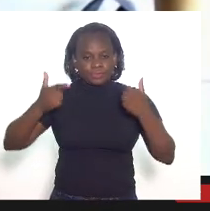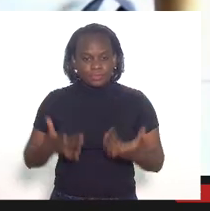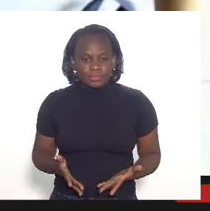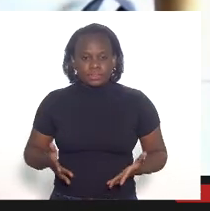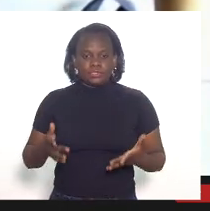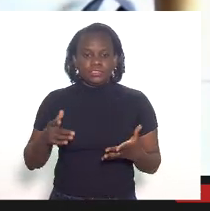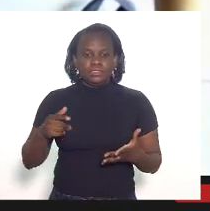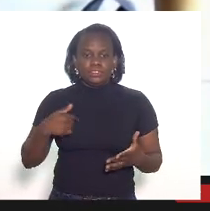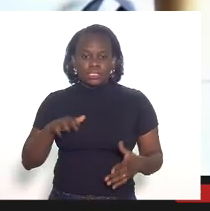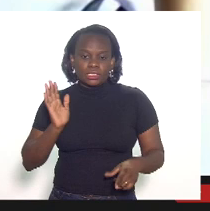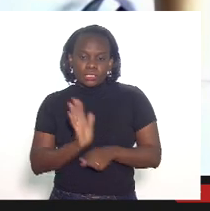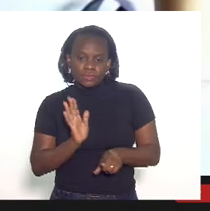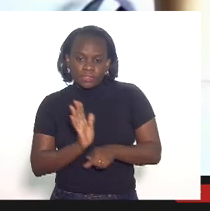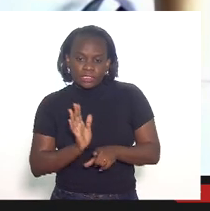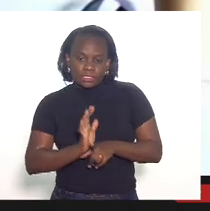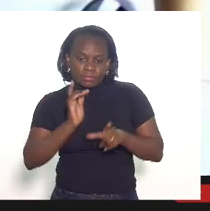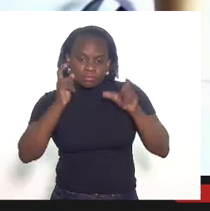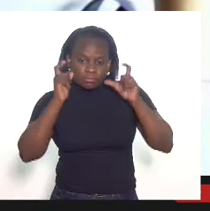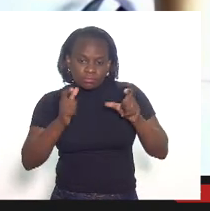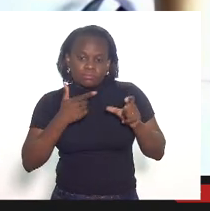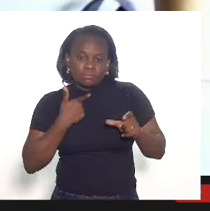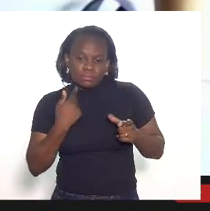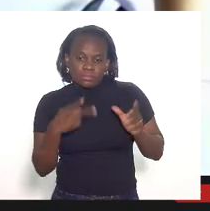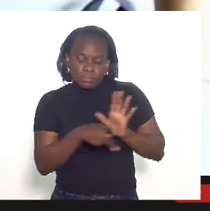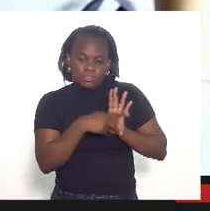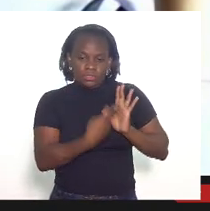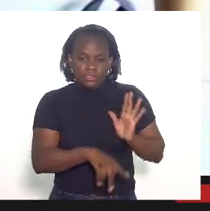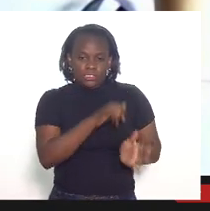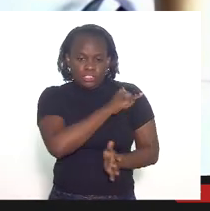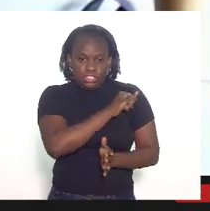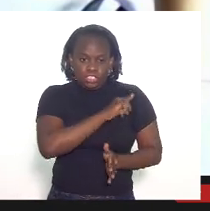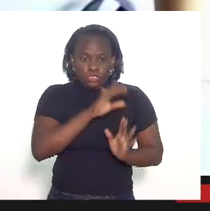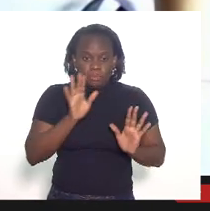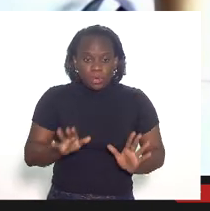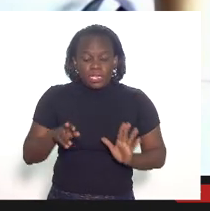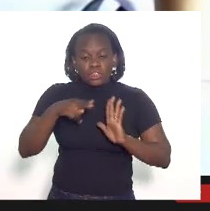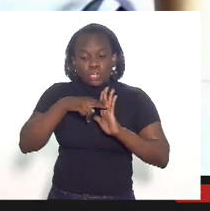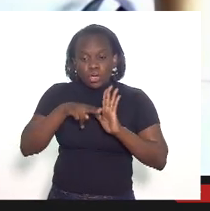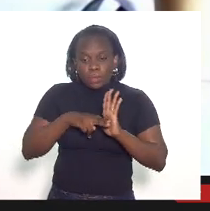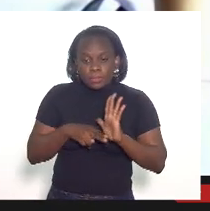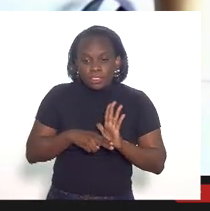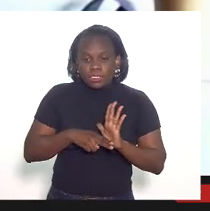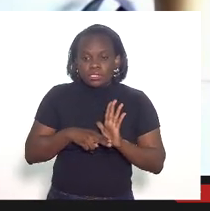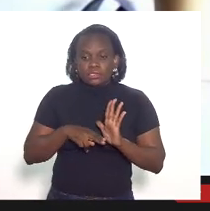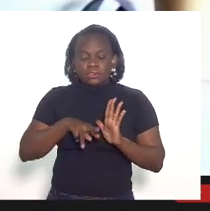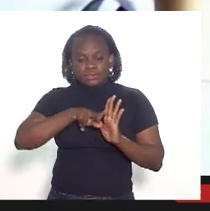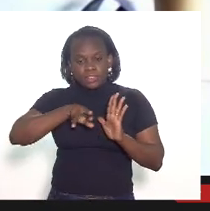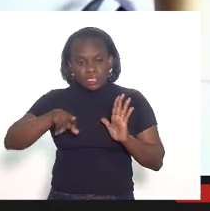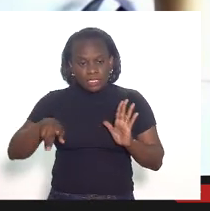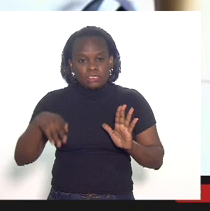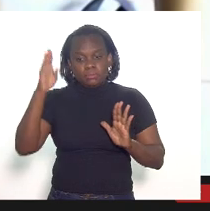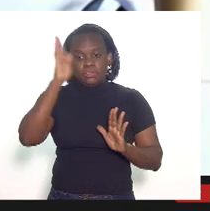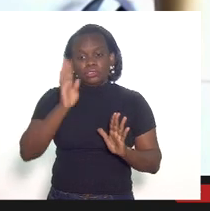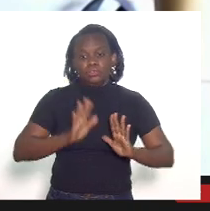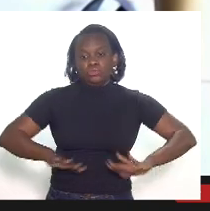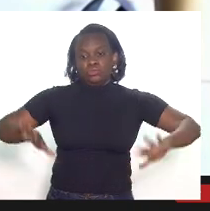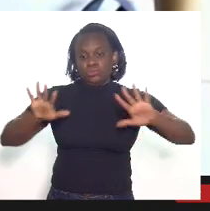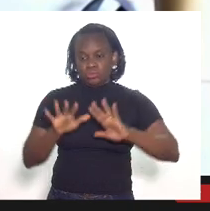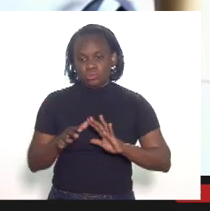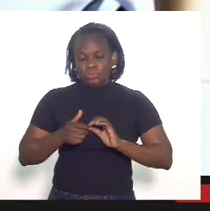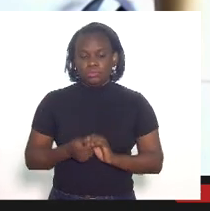defendendo os interesses do estado do Rio de Janeiro mas são normativas a nível nacional